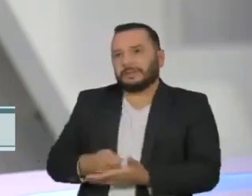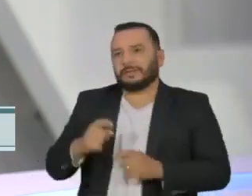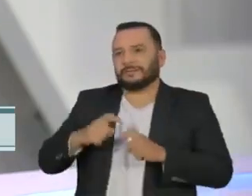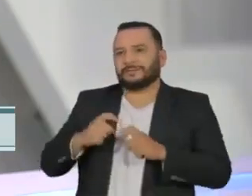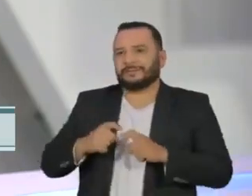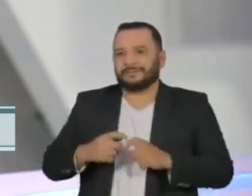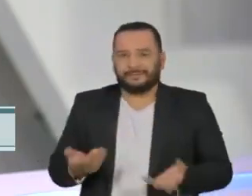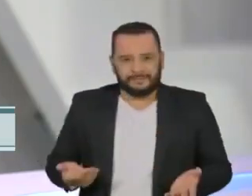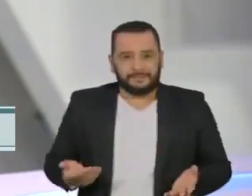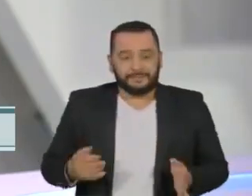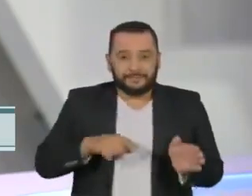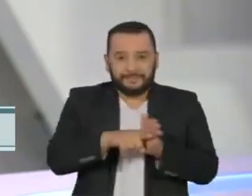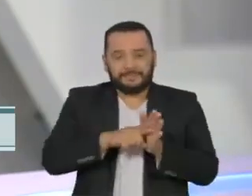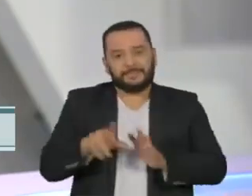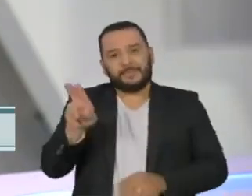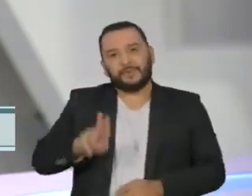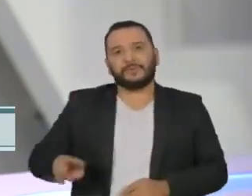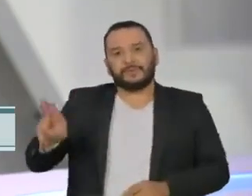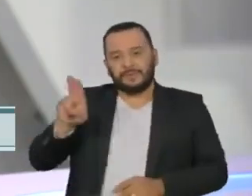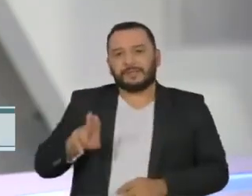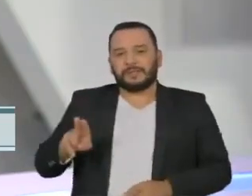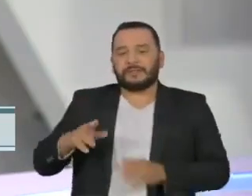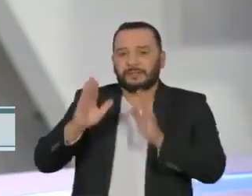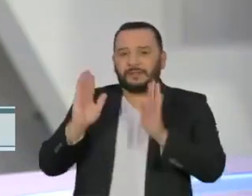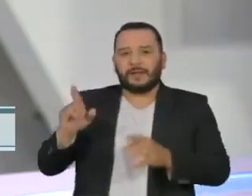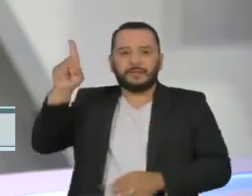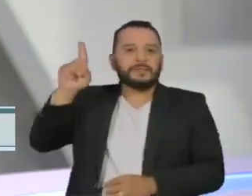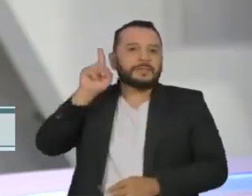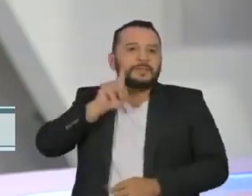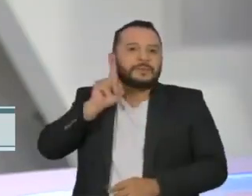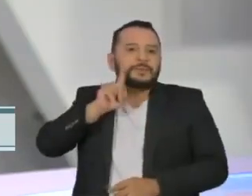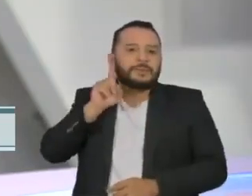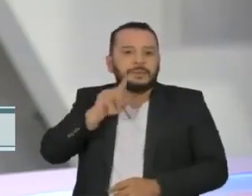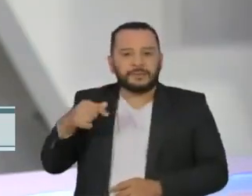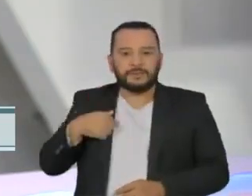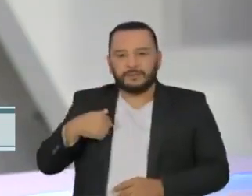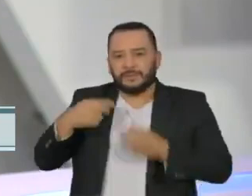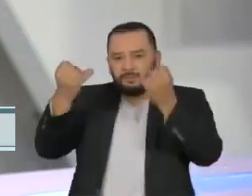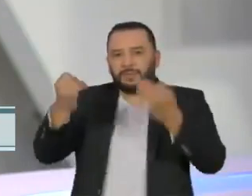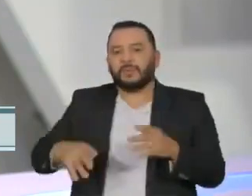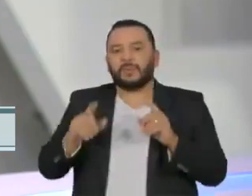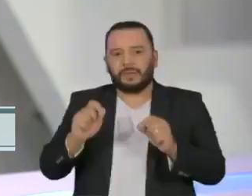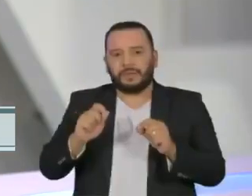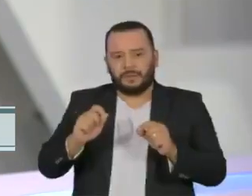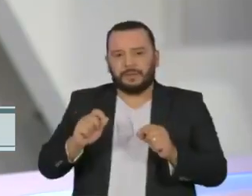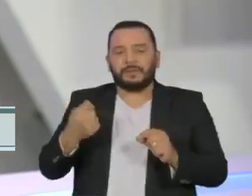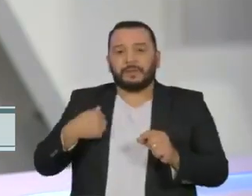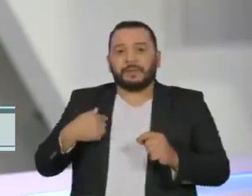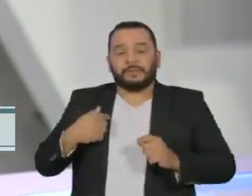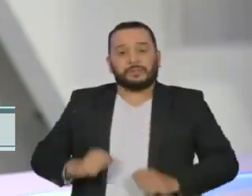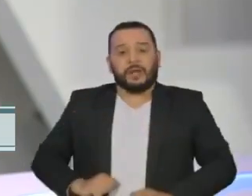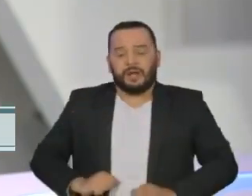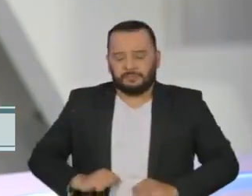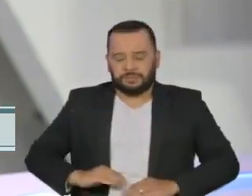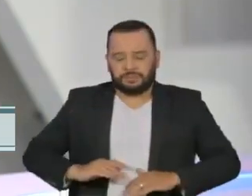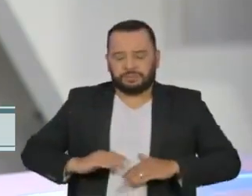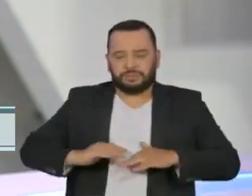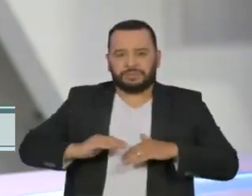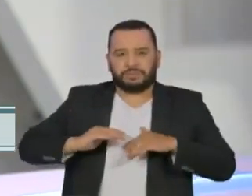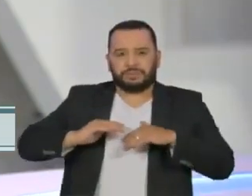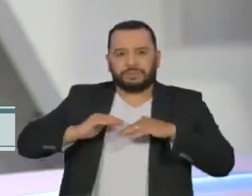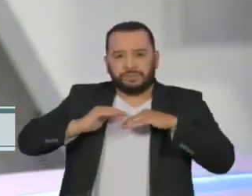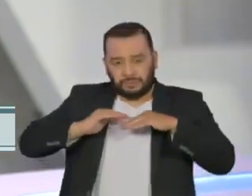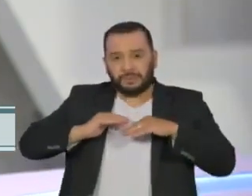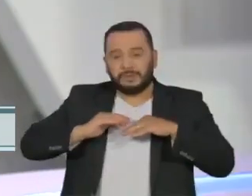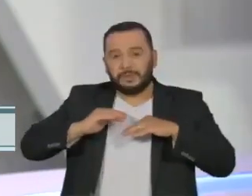Um estudo da Universidade de Rochester, nos Estados Unidos, sugeriu que a imunidade ao novo coronavírus pode